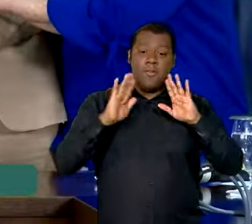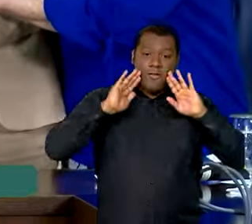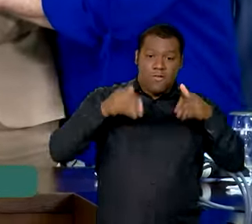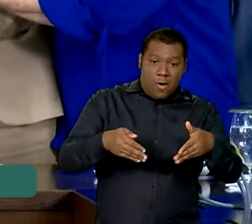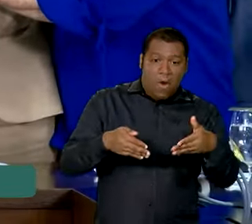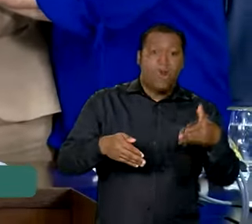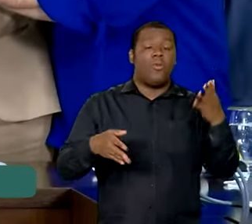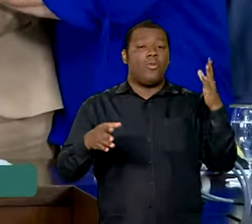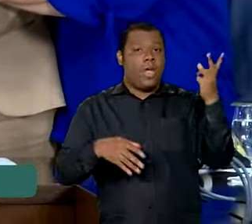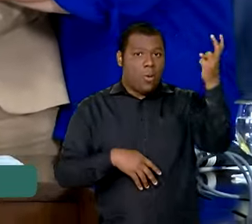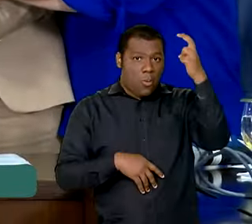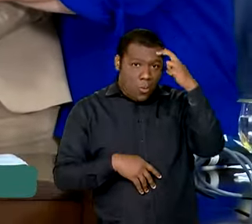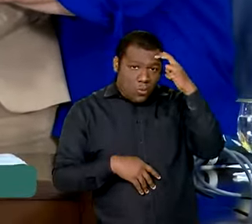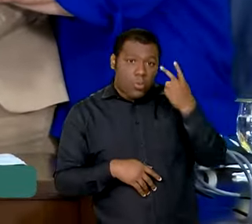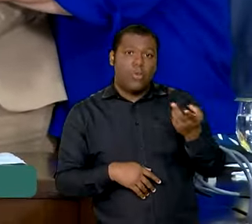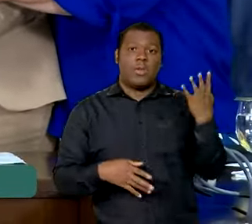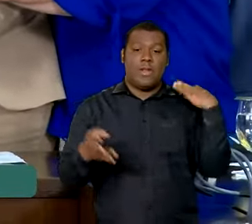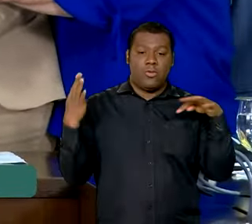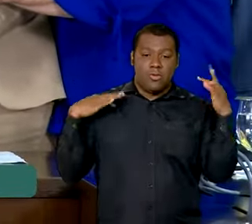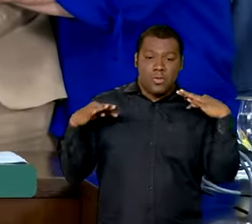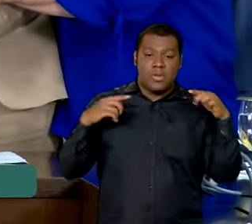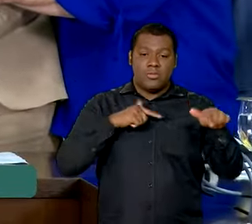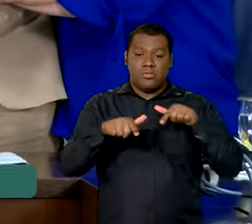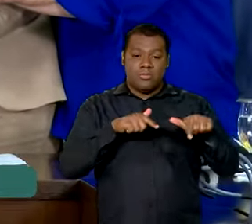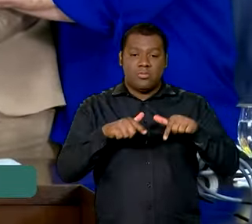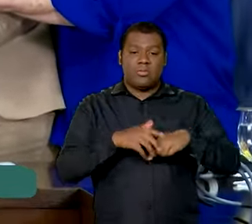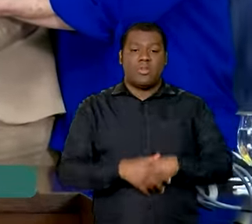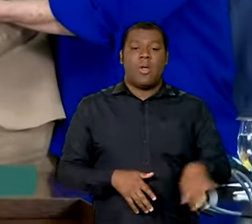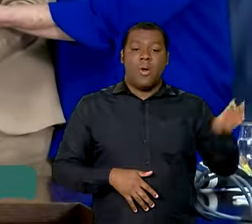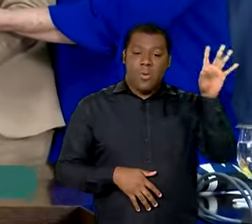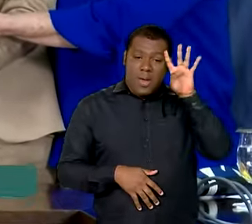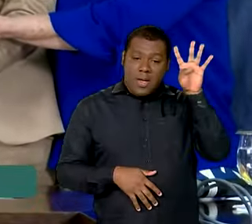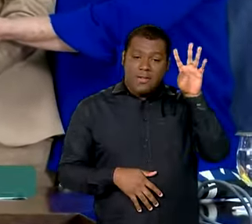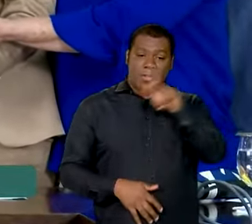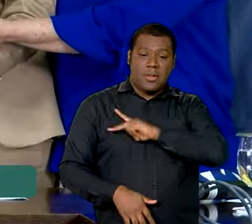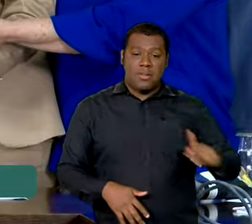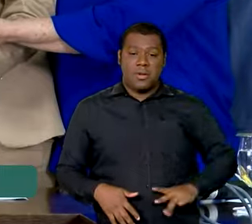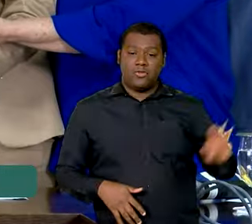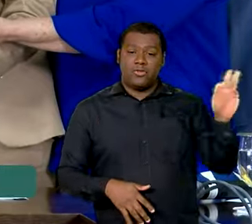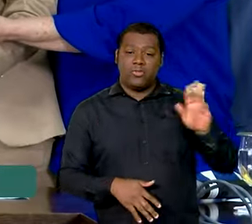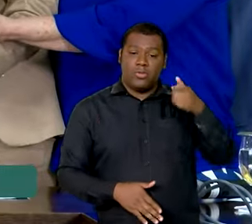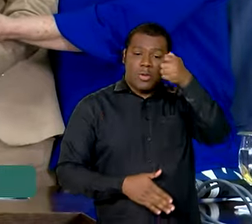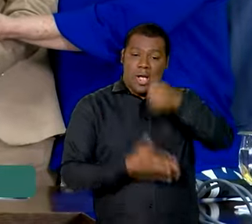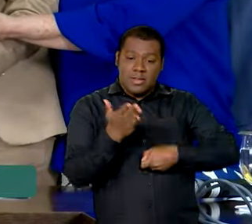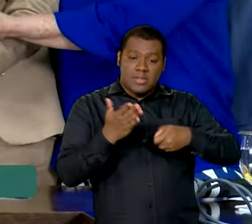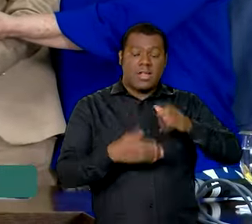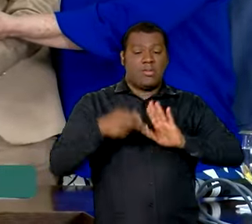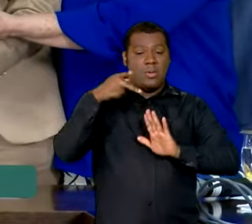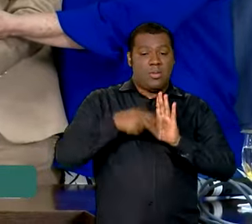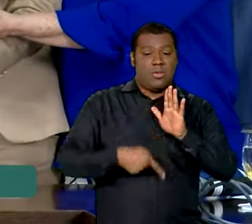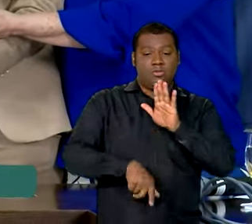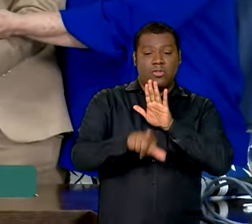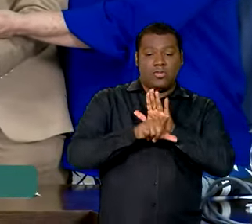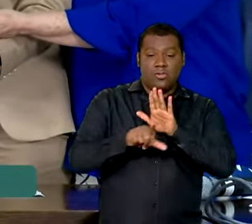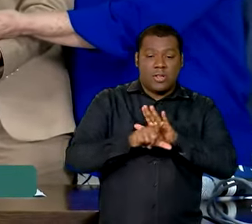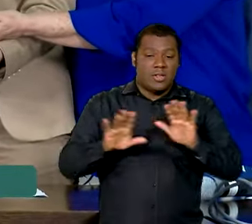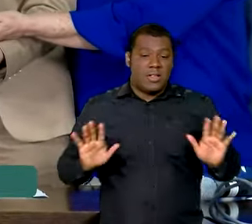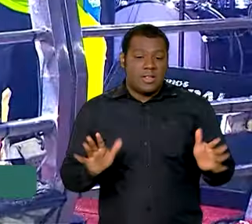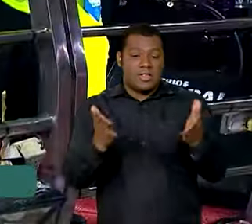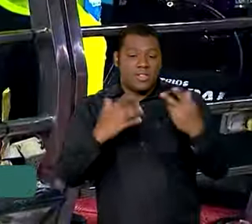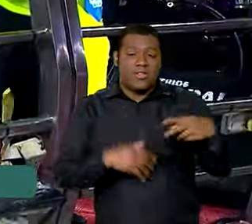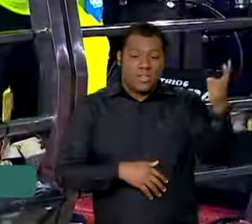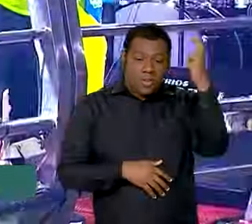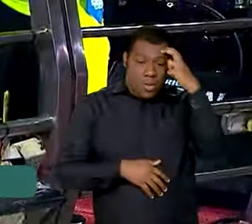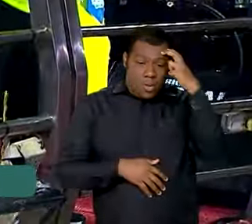Um dos projetos de lei sancionados nesta quarta-feira pelo presidente Lula reconhece como manifestação da cultura